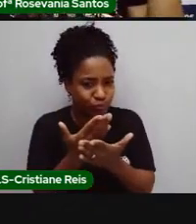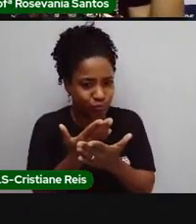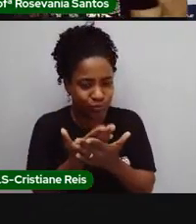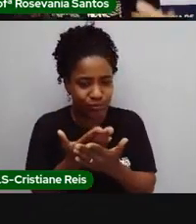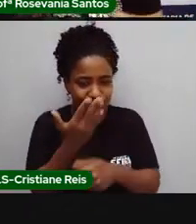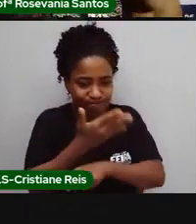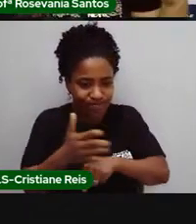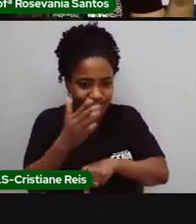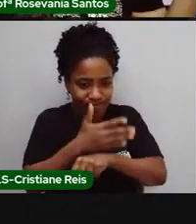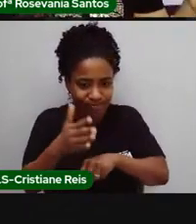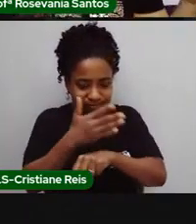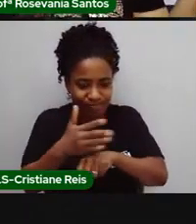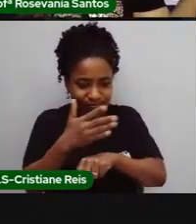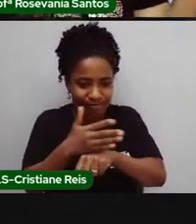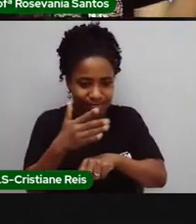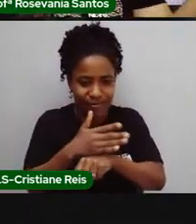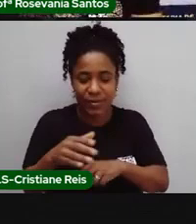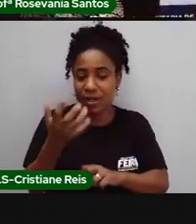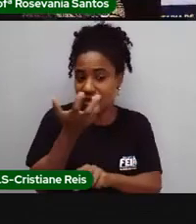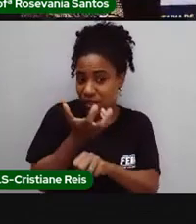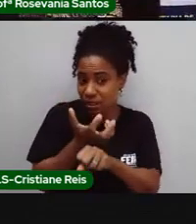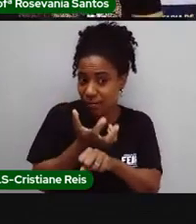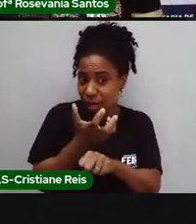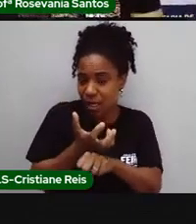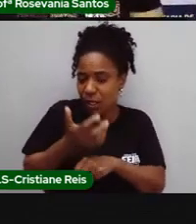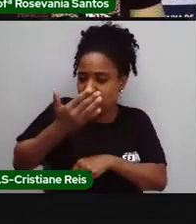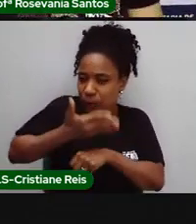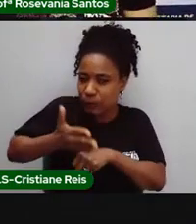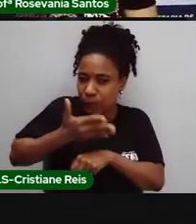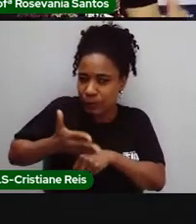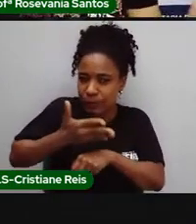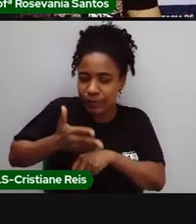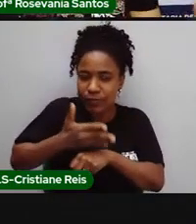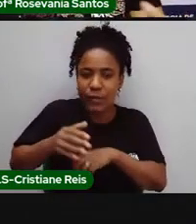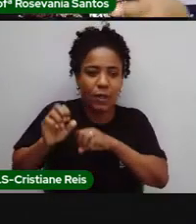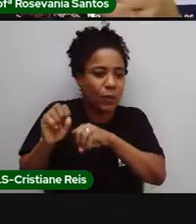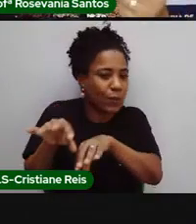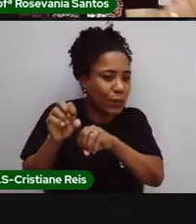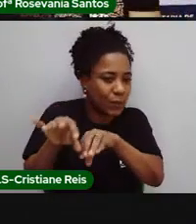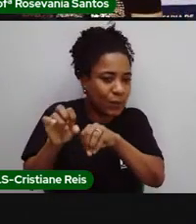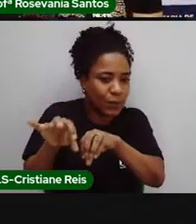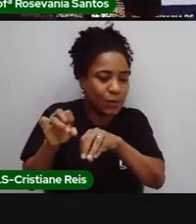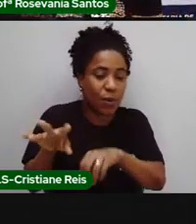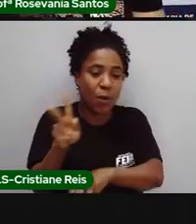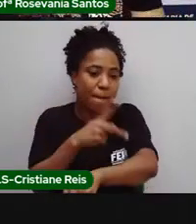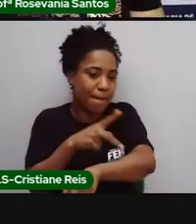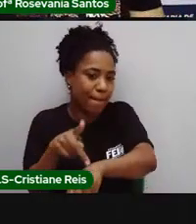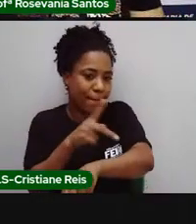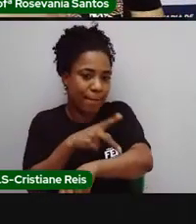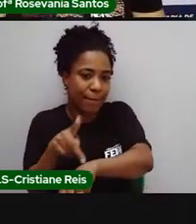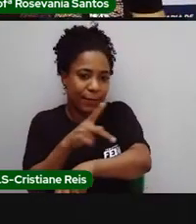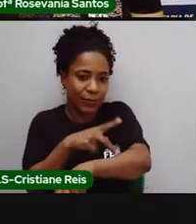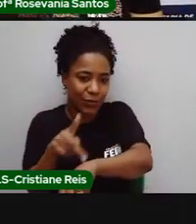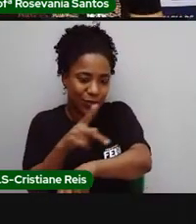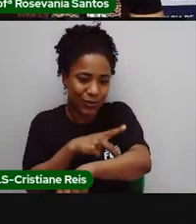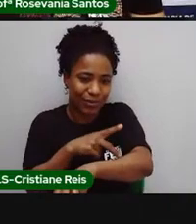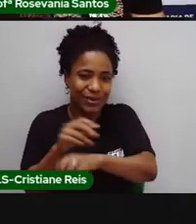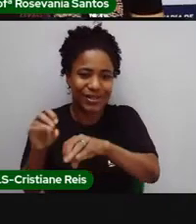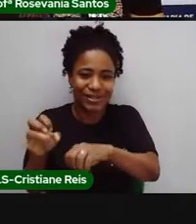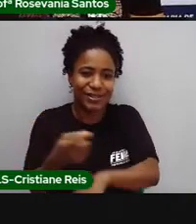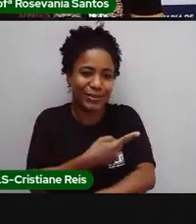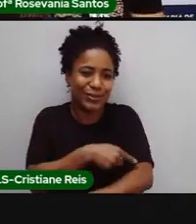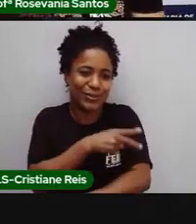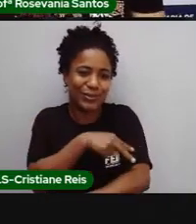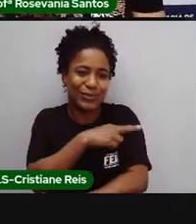gente, cada um tem a sua disciplina ali específica para poder ensinar. Ou o pedagogo que ensina as séries iniciais, né, todas as